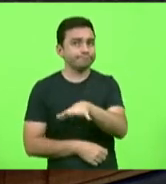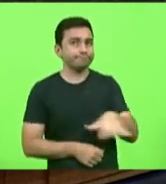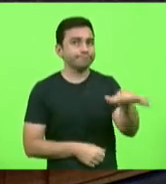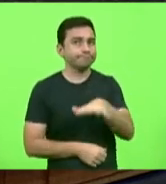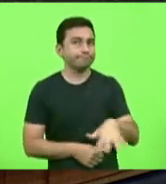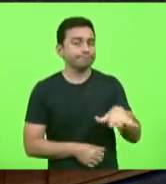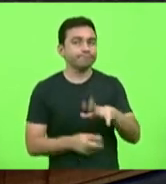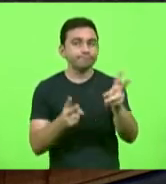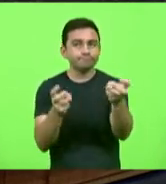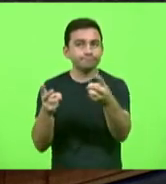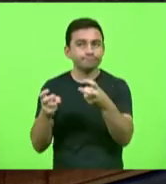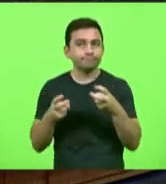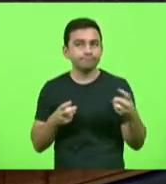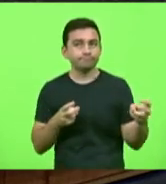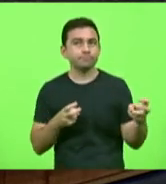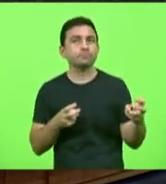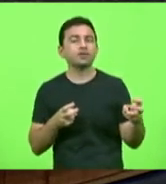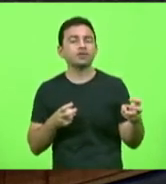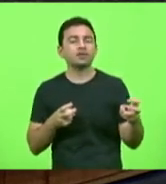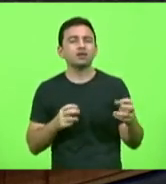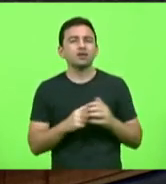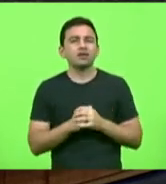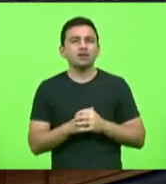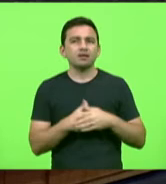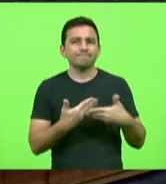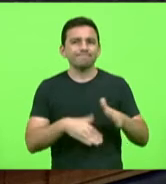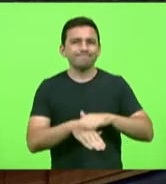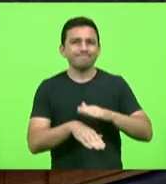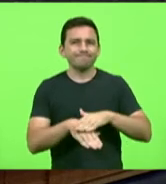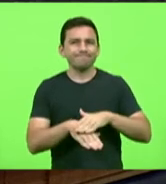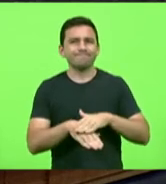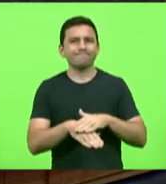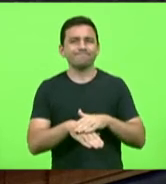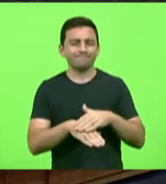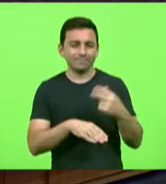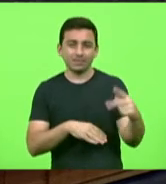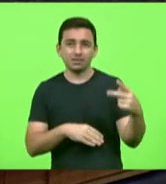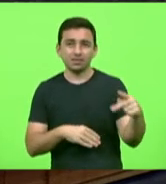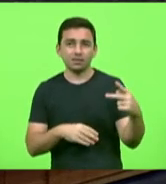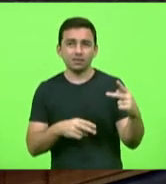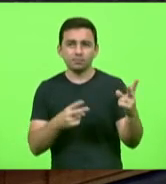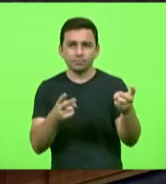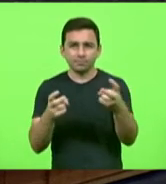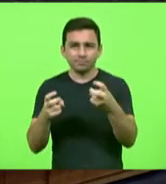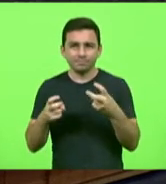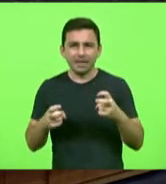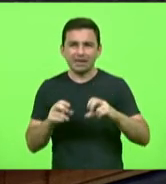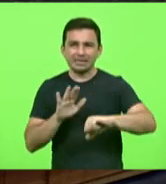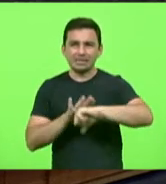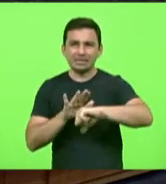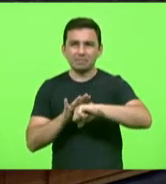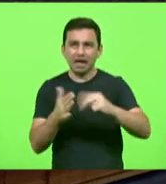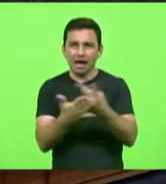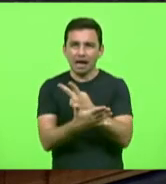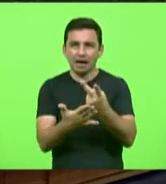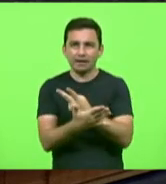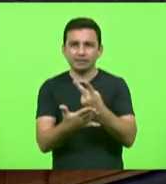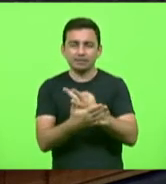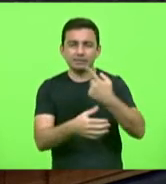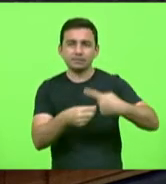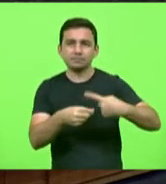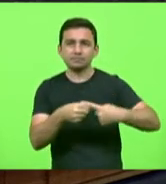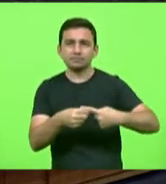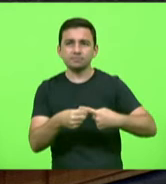observar esse tipo de atitude esse tipo de de observar essa ação criminosa acontecendo na cidade